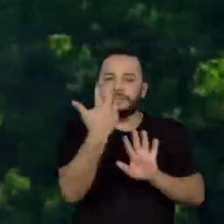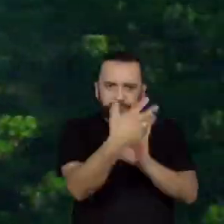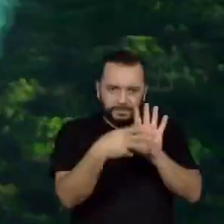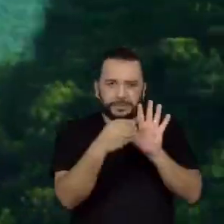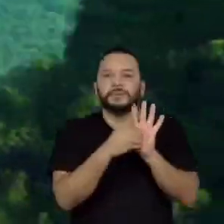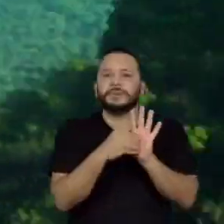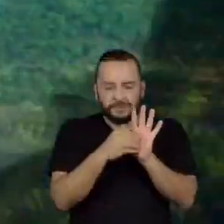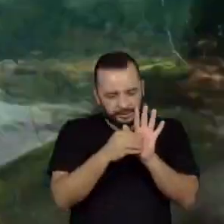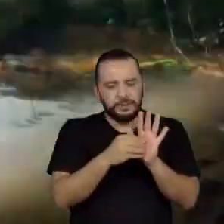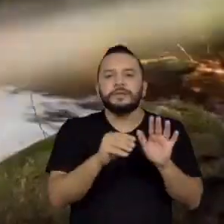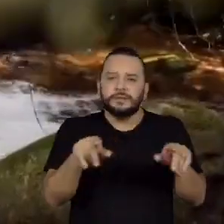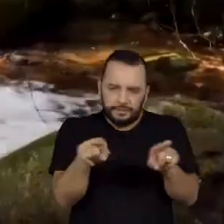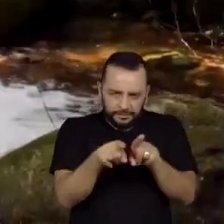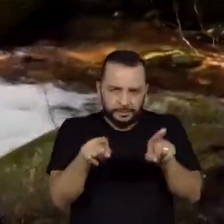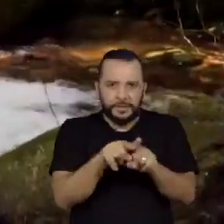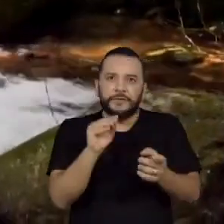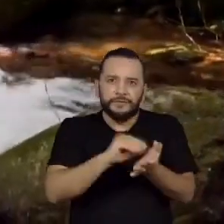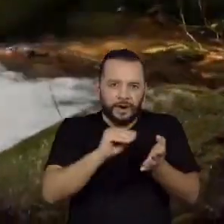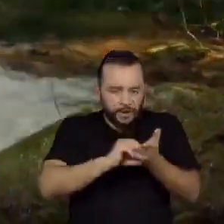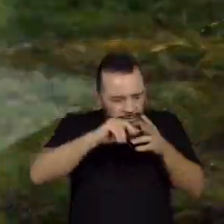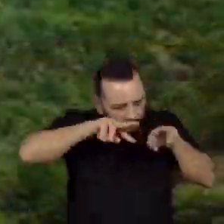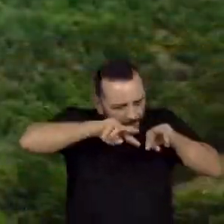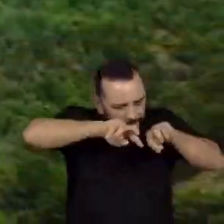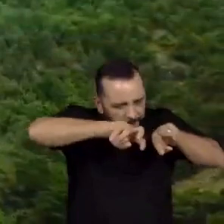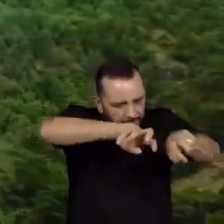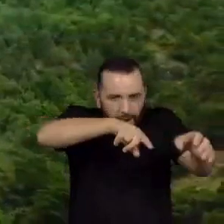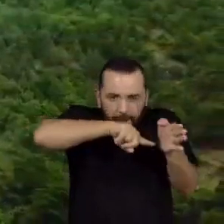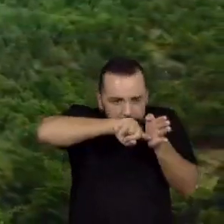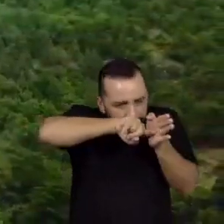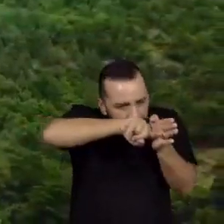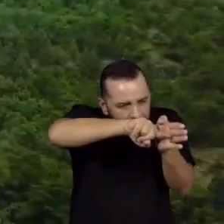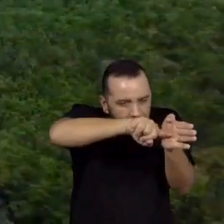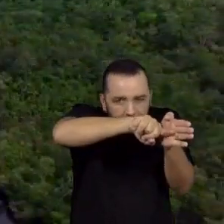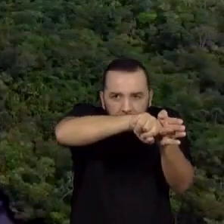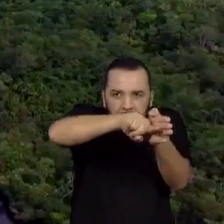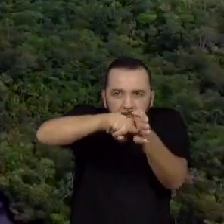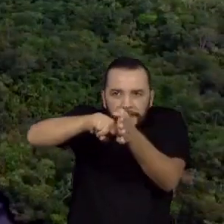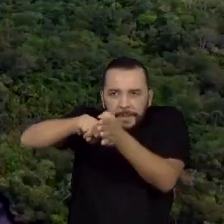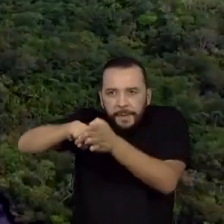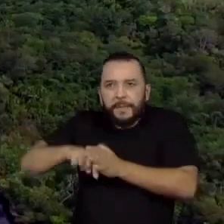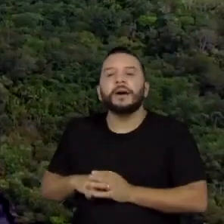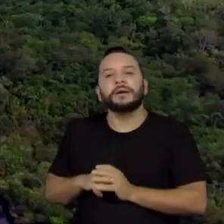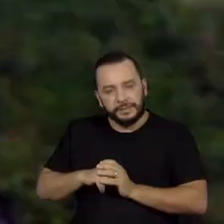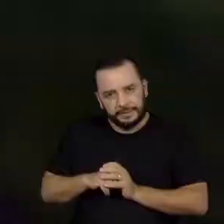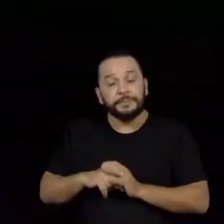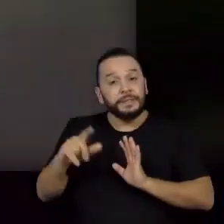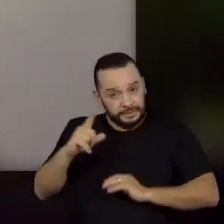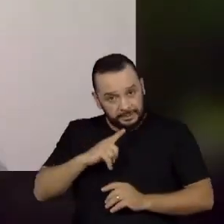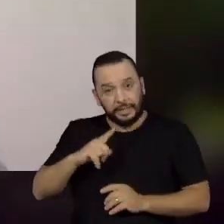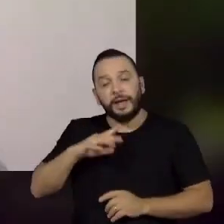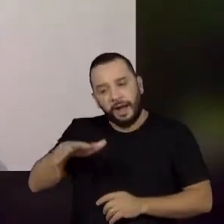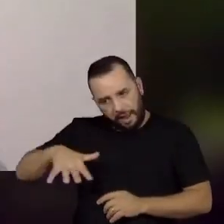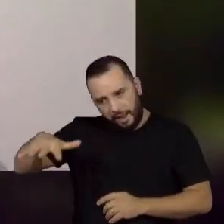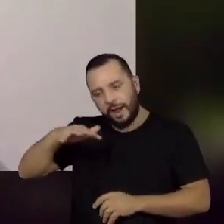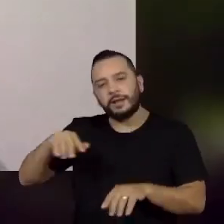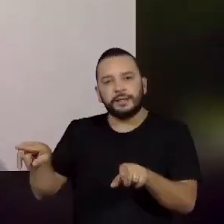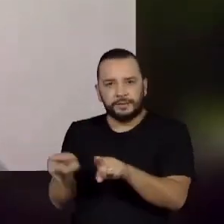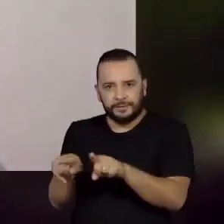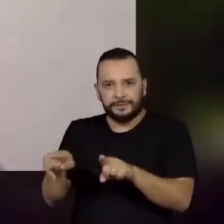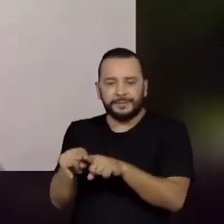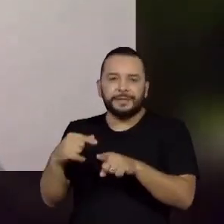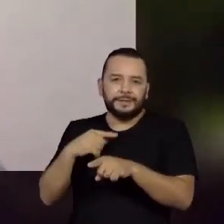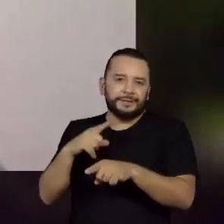de conhecimento em relação ao resto do país, mas é como você disse, também existem áreas na Floresta Atlântica, no